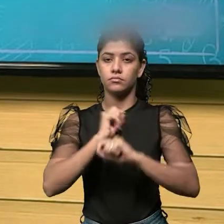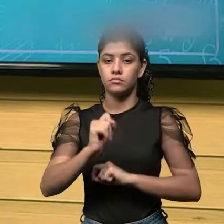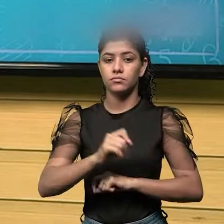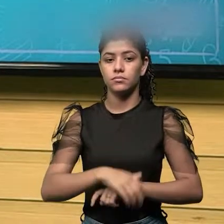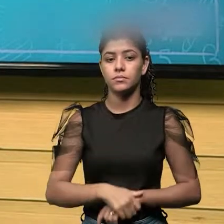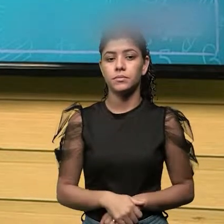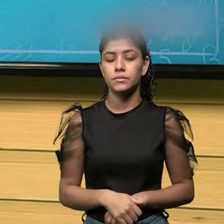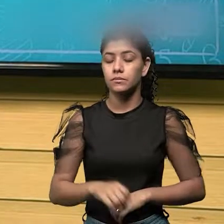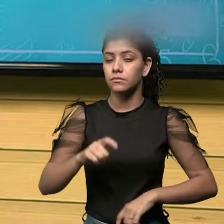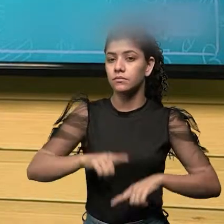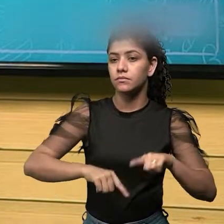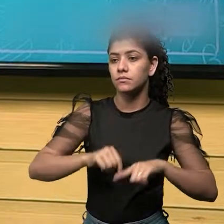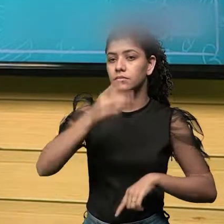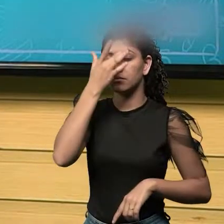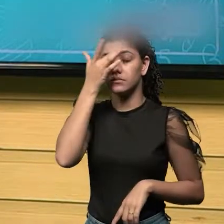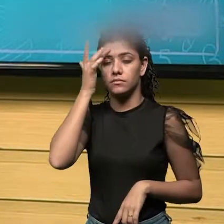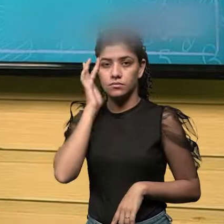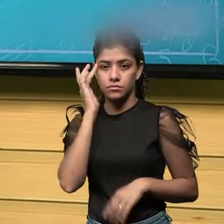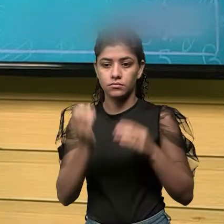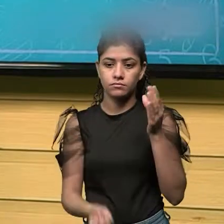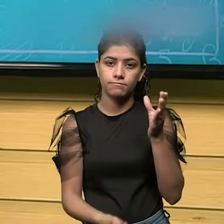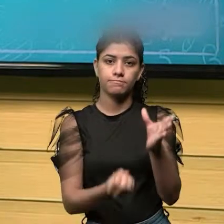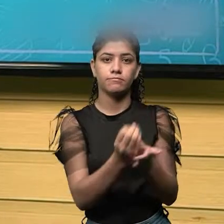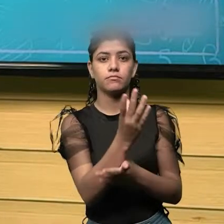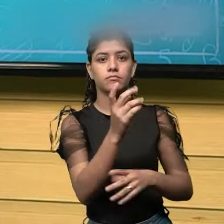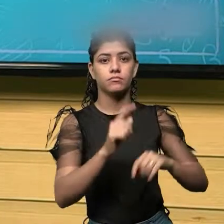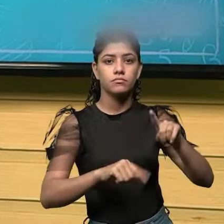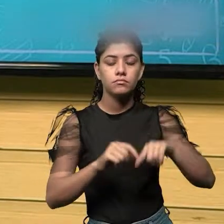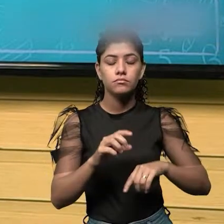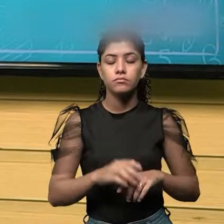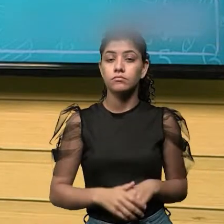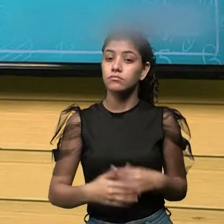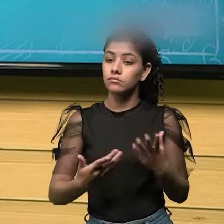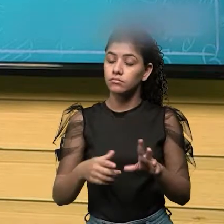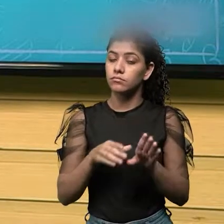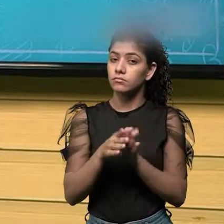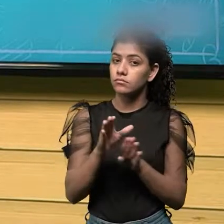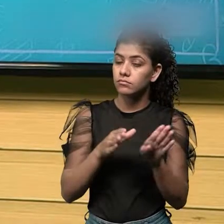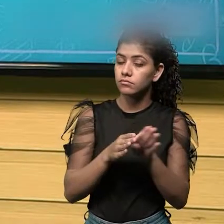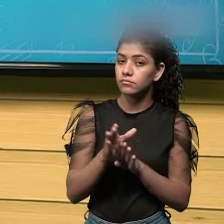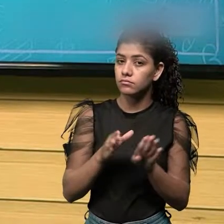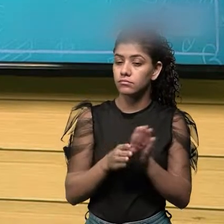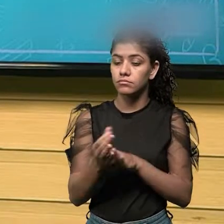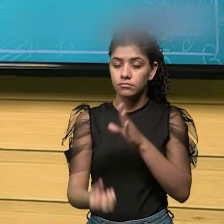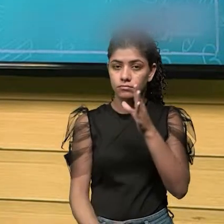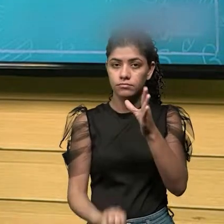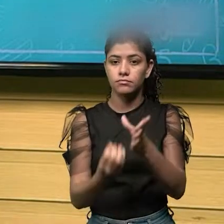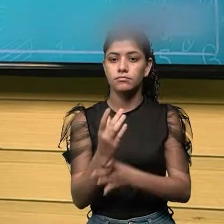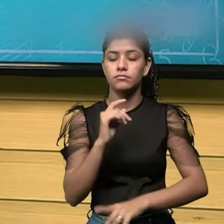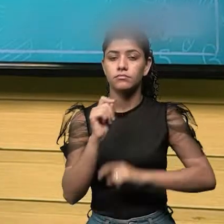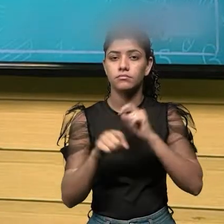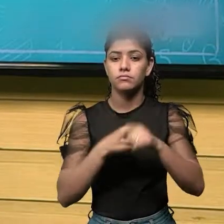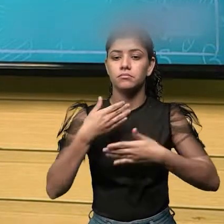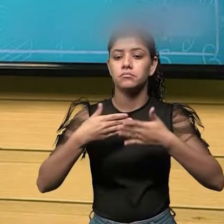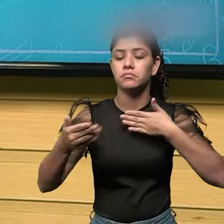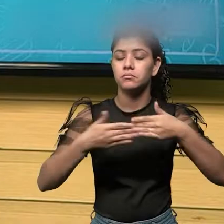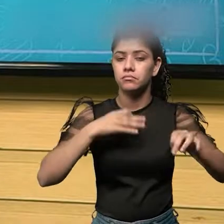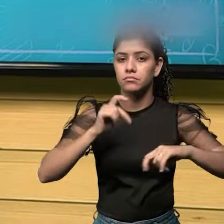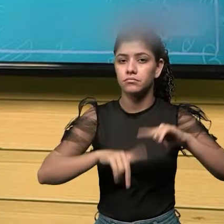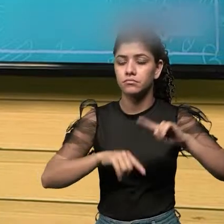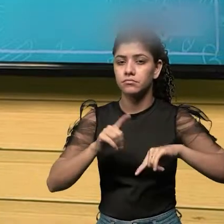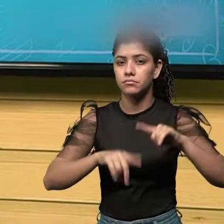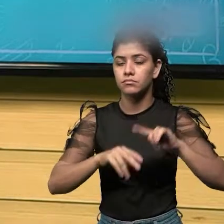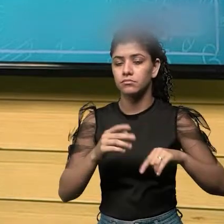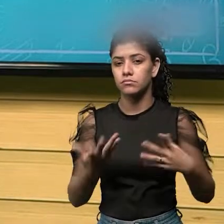o produtor ou o fabricante, mas sim orientar para que essa fabricação de qualquer